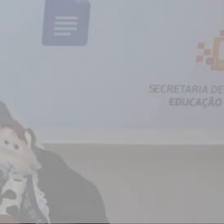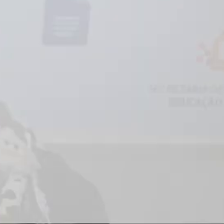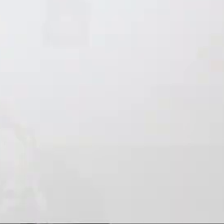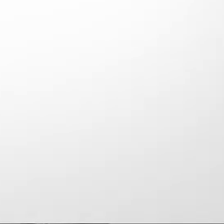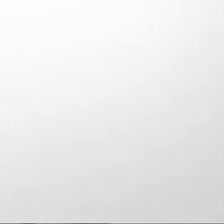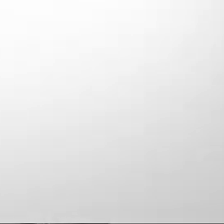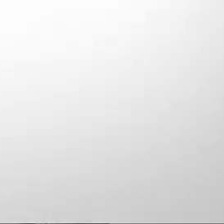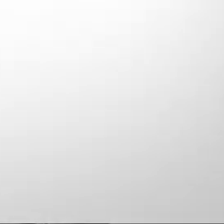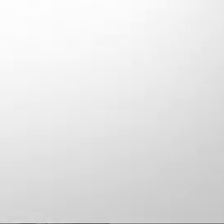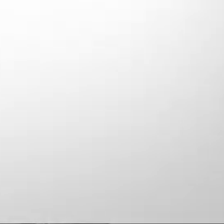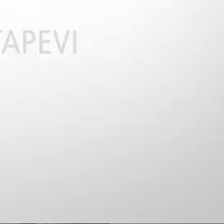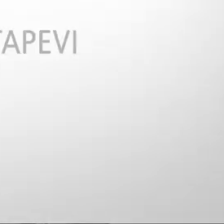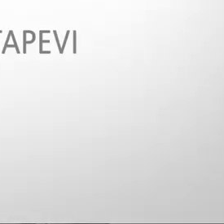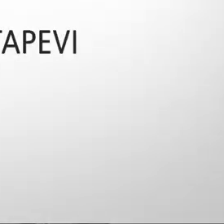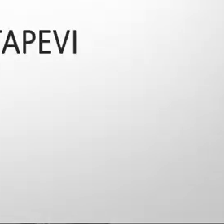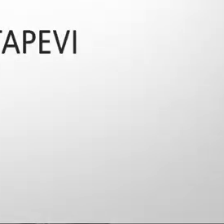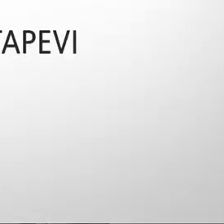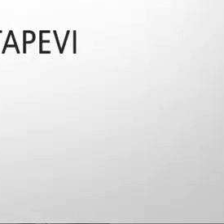até mais!